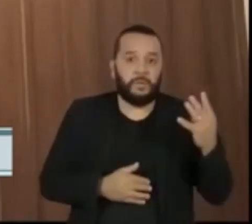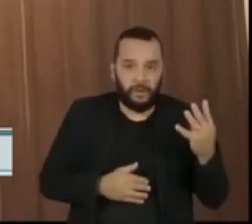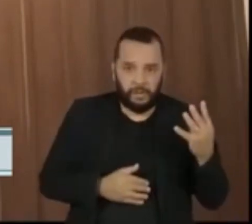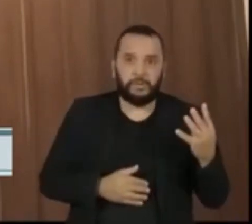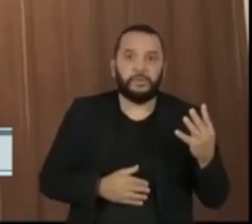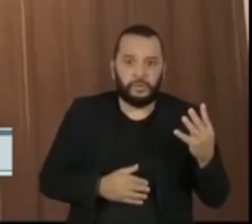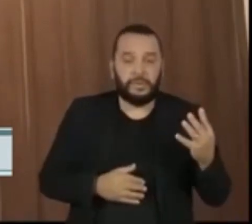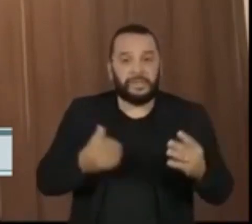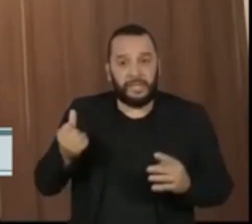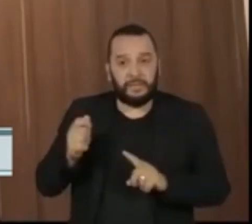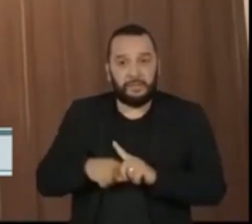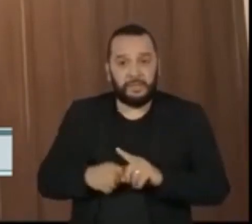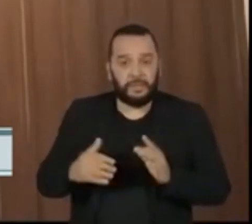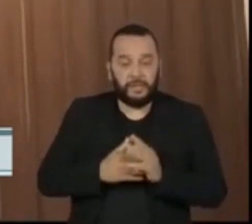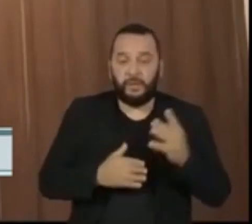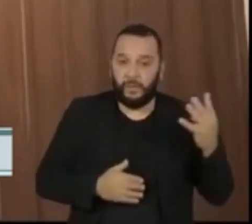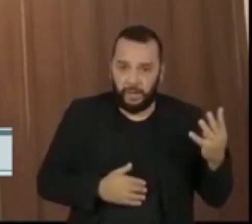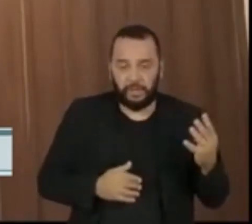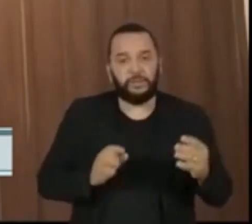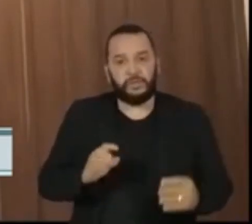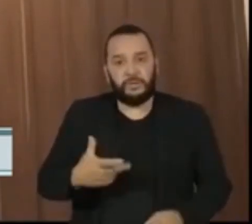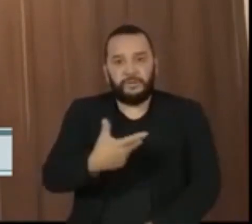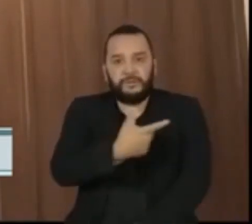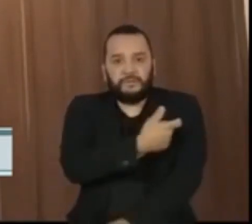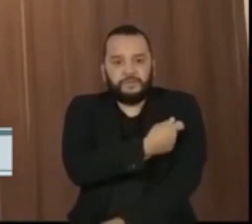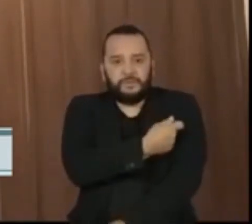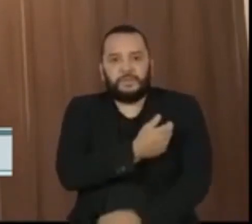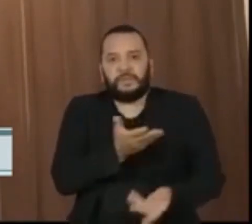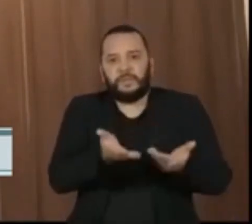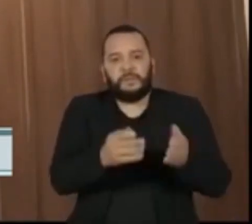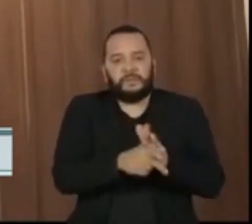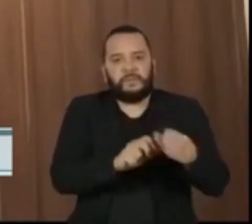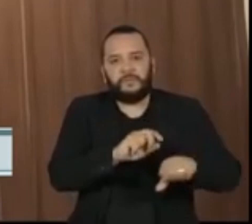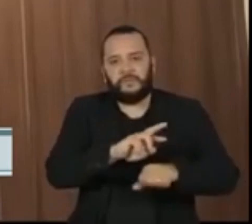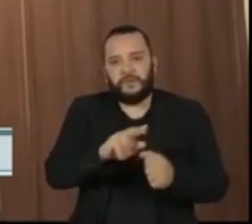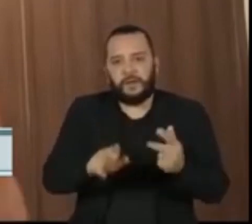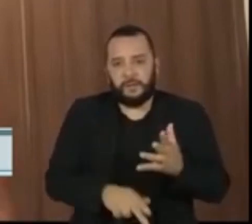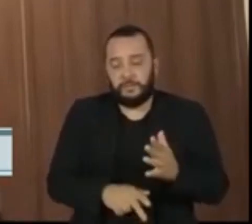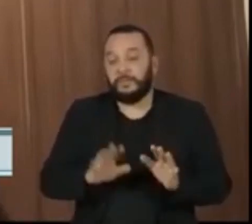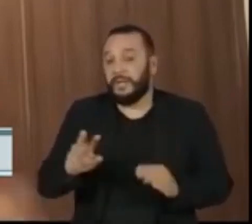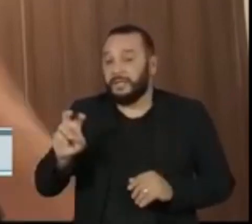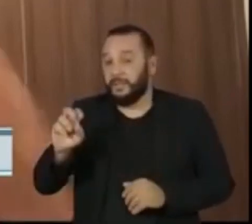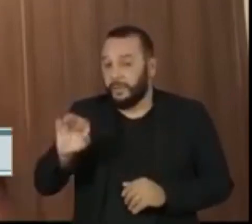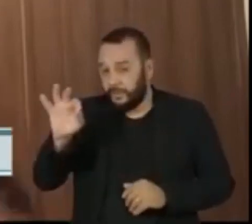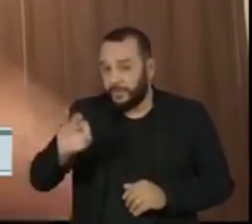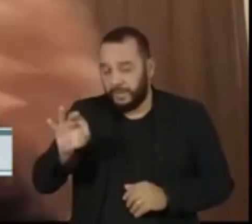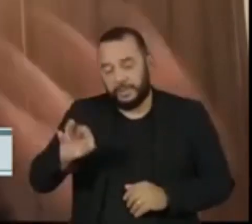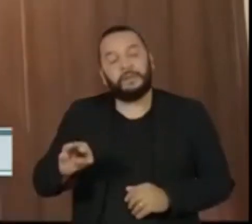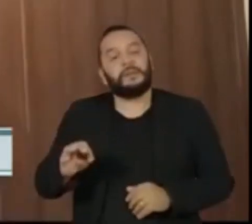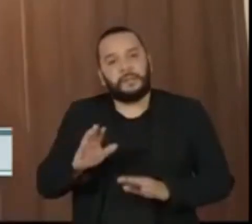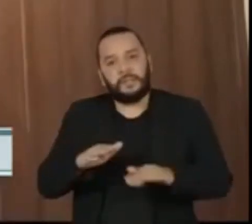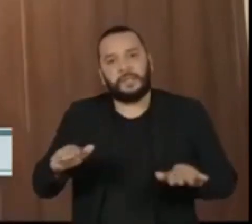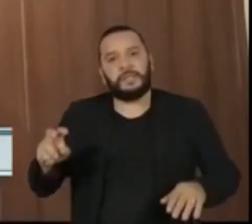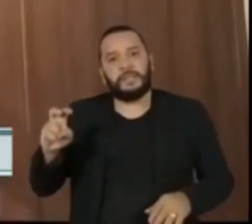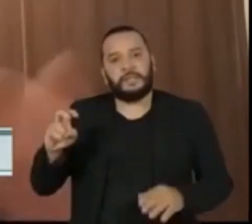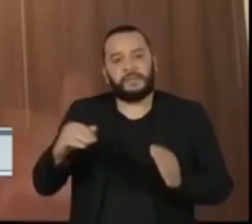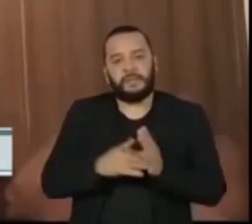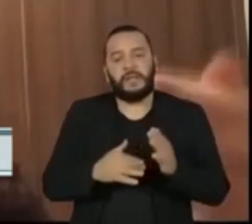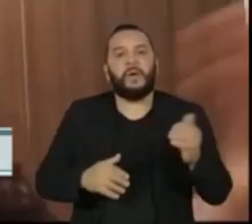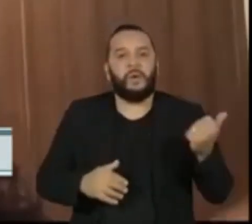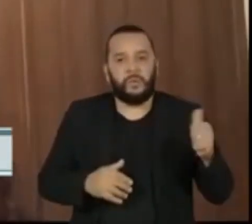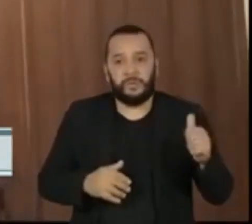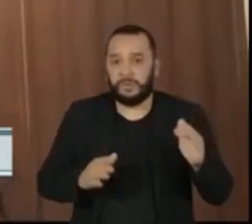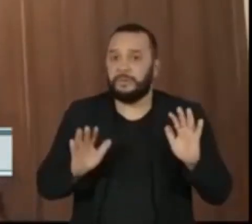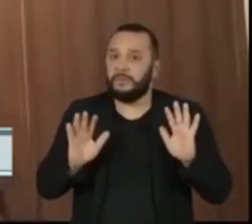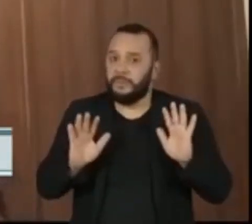Esse percentual já aumenta para 50% das crianças entre 5 e 11 anos, mas vai crescendo significativamente